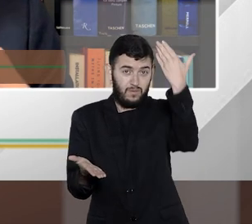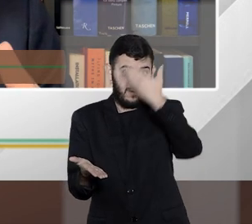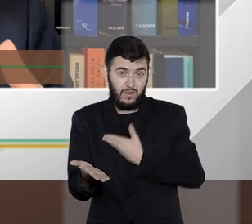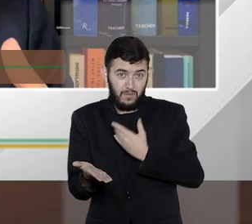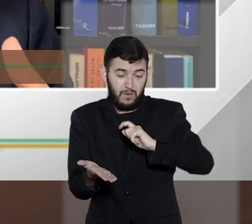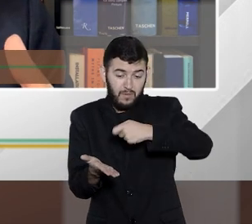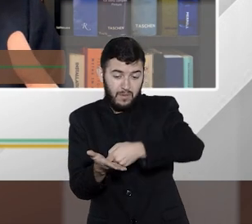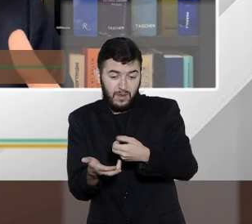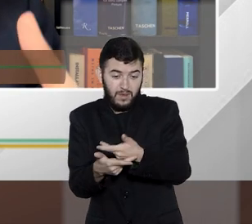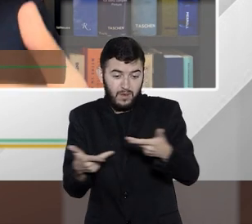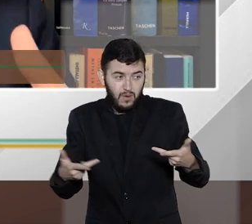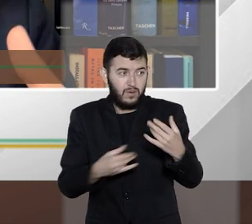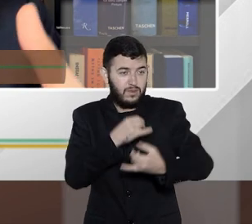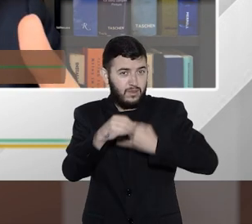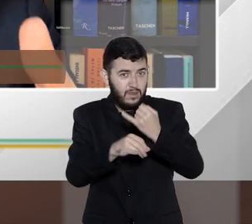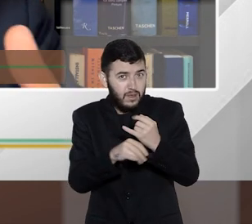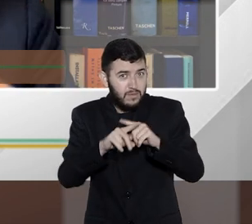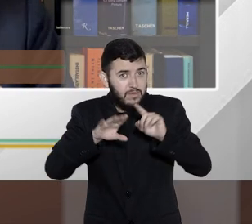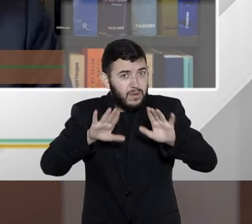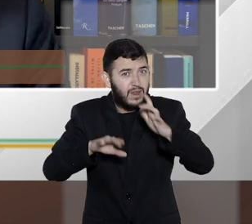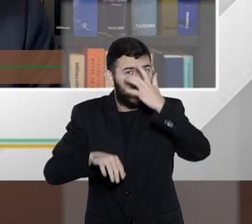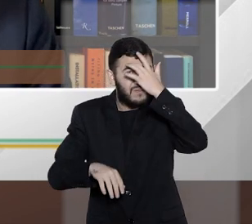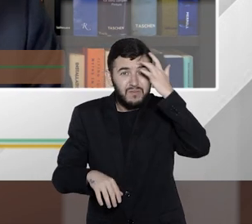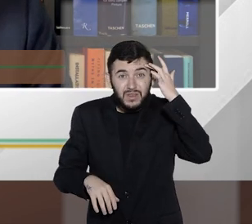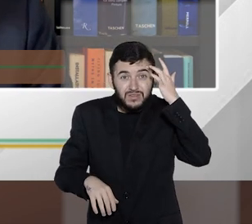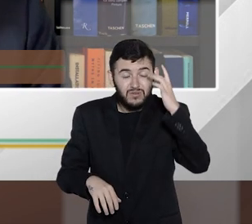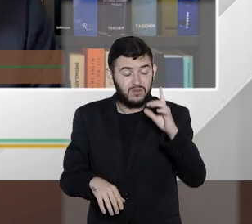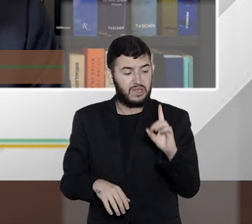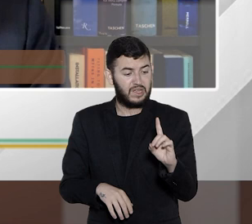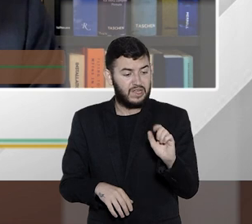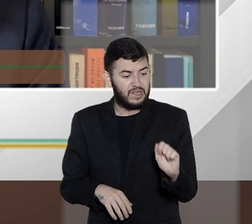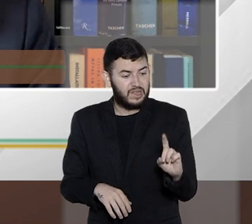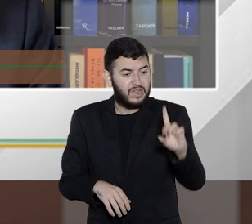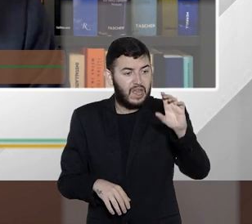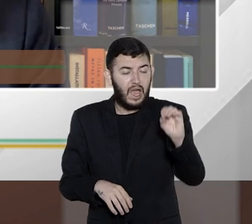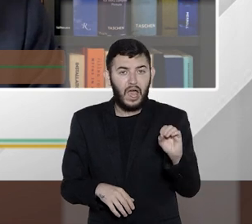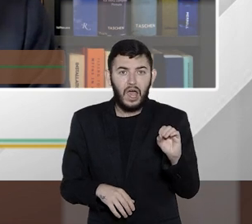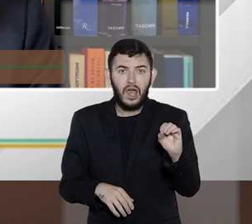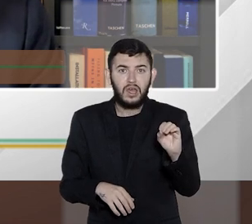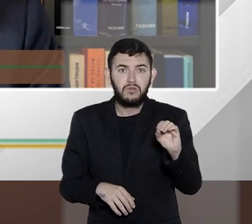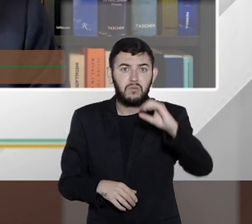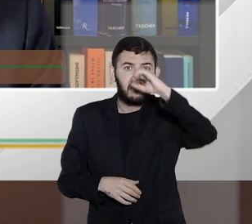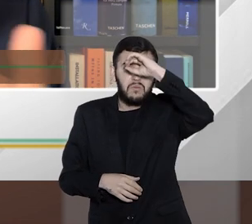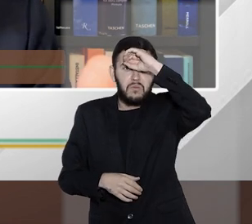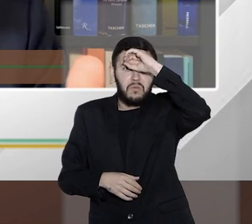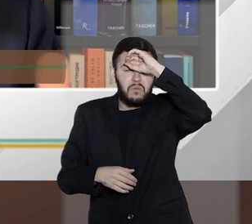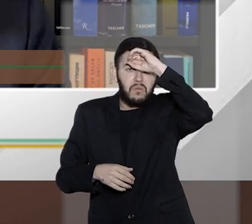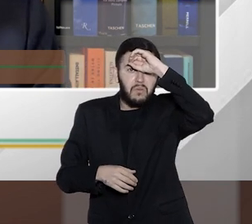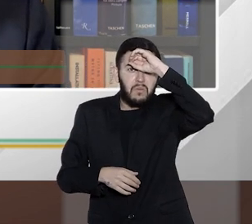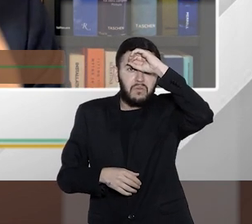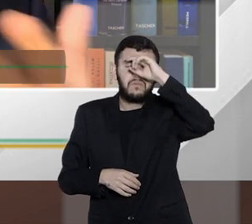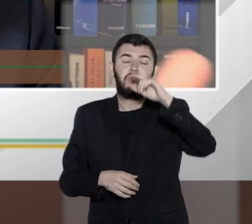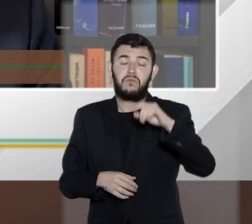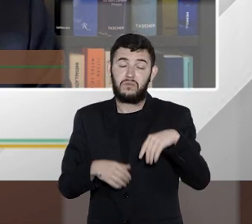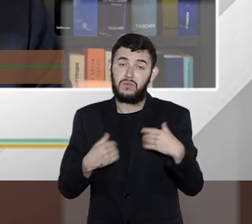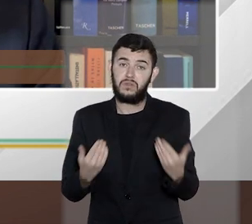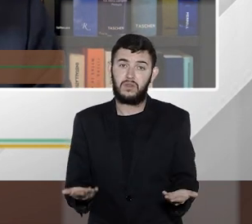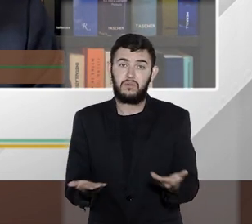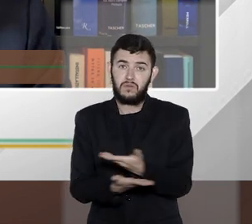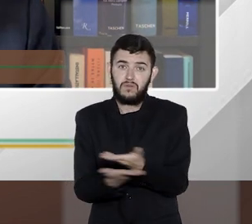que nem imaginam que tem, para se ter uma ideia. Temos uma portaria